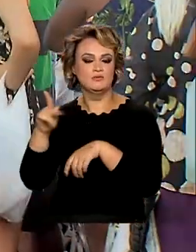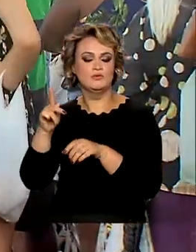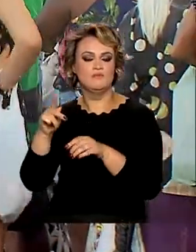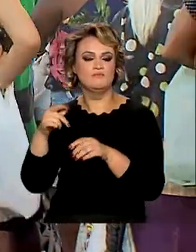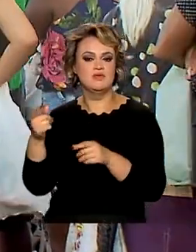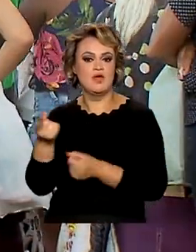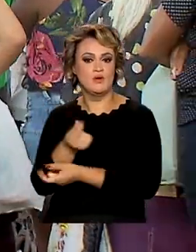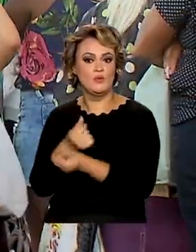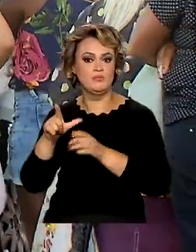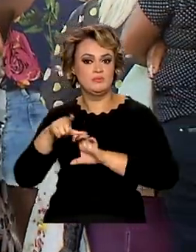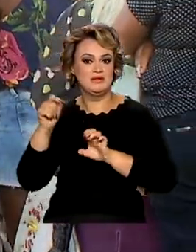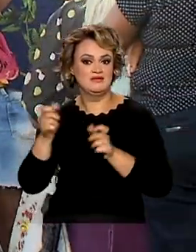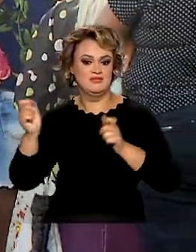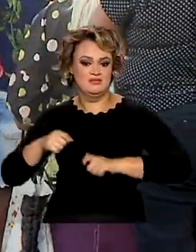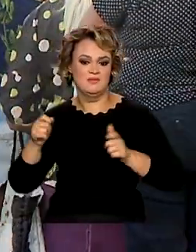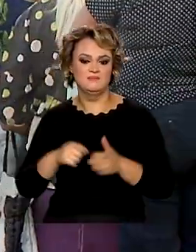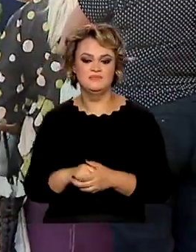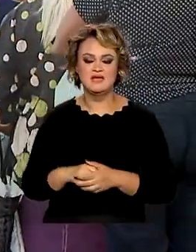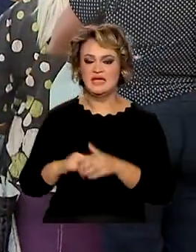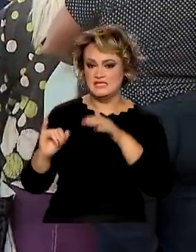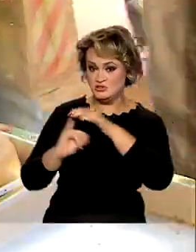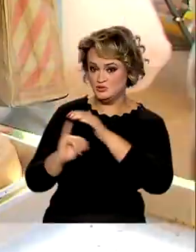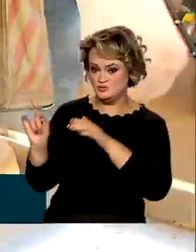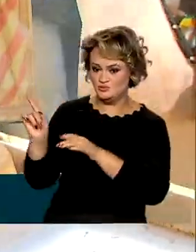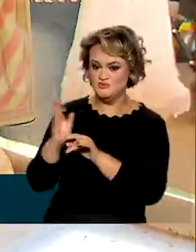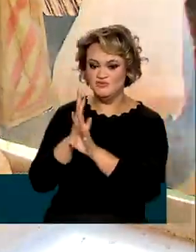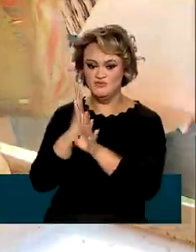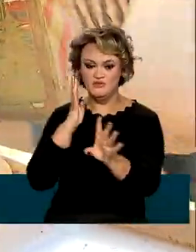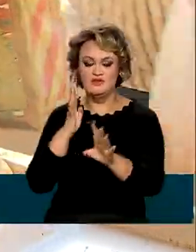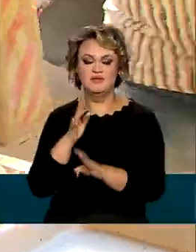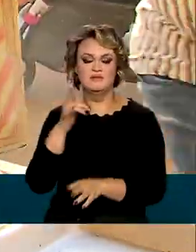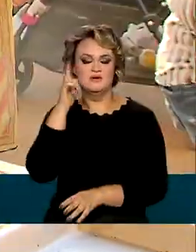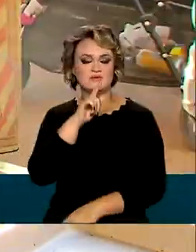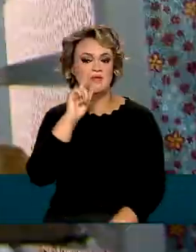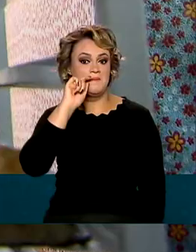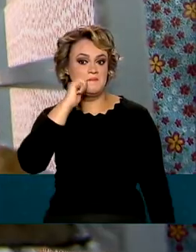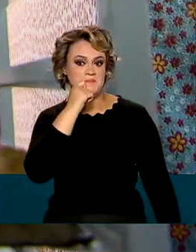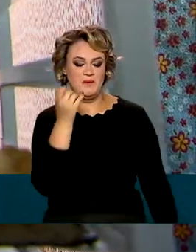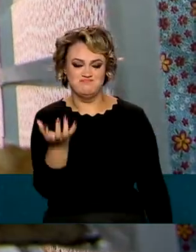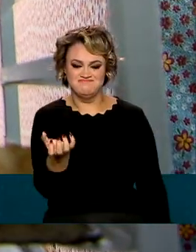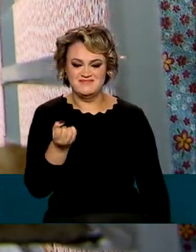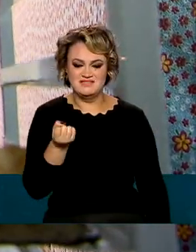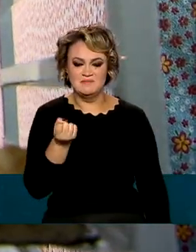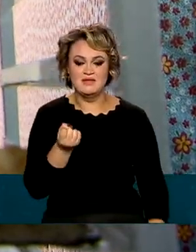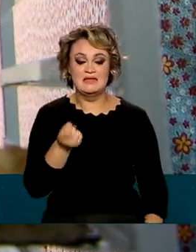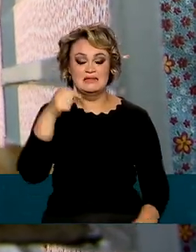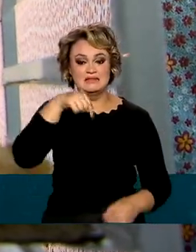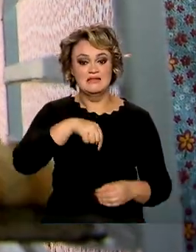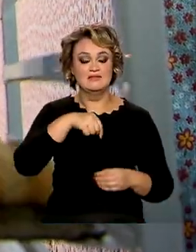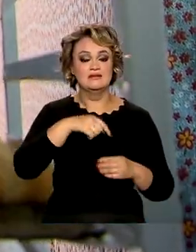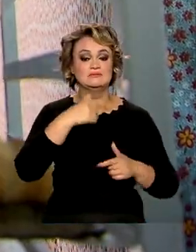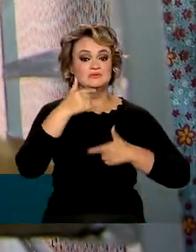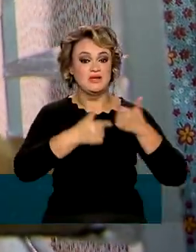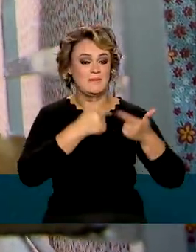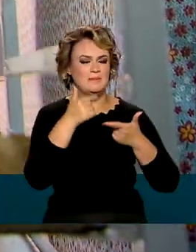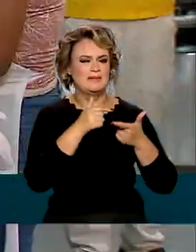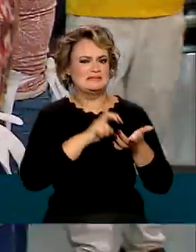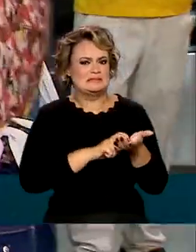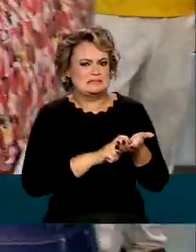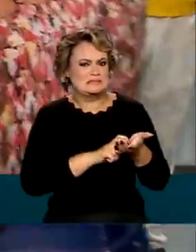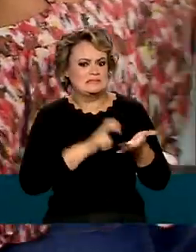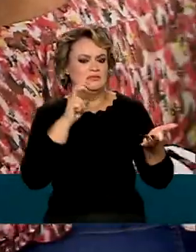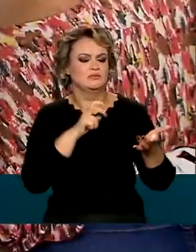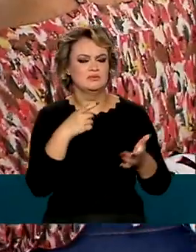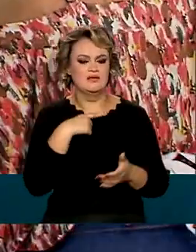Do lado de fora desse instituto, uma fila para receber o pão quentinho. E dentro, um trabalho que começa cedo,